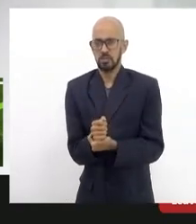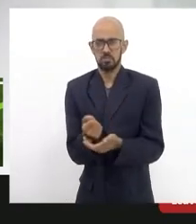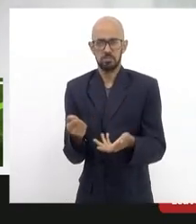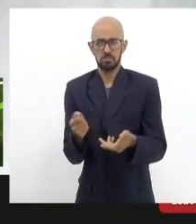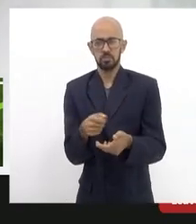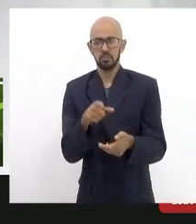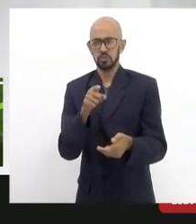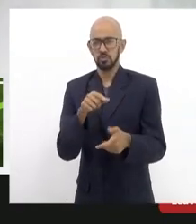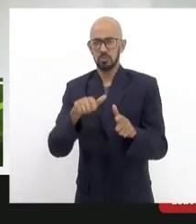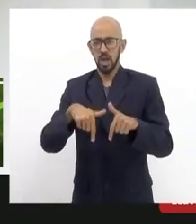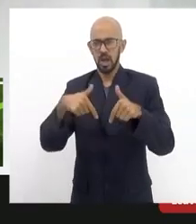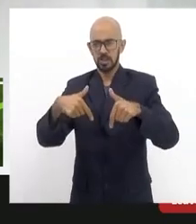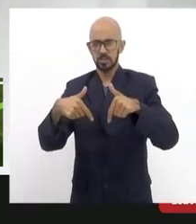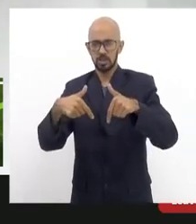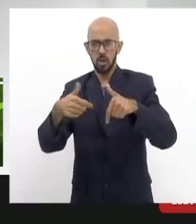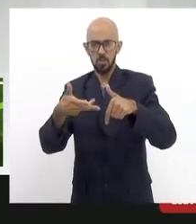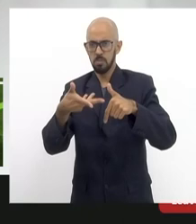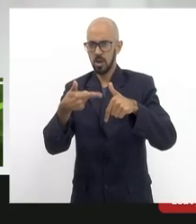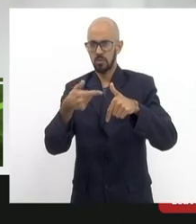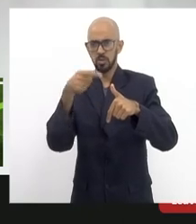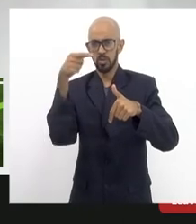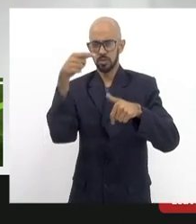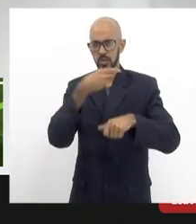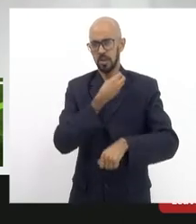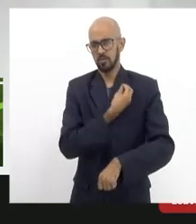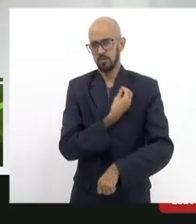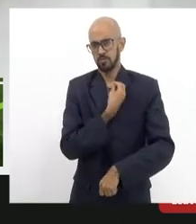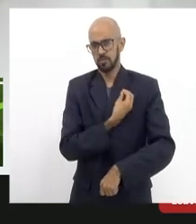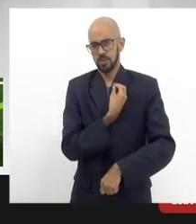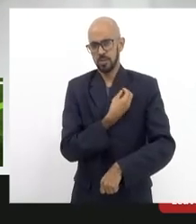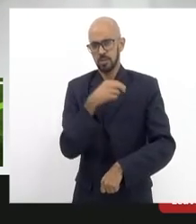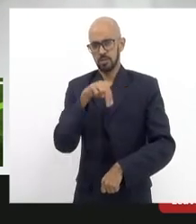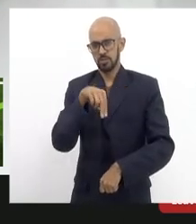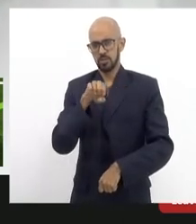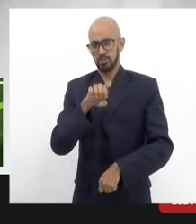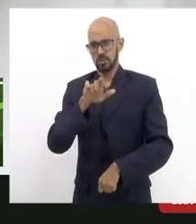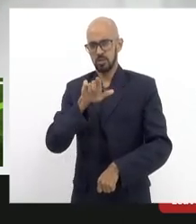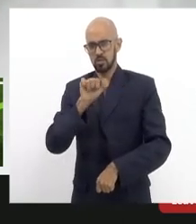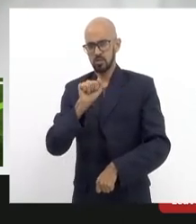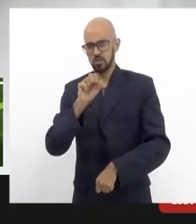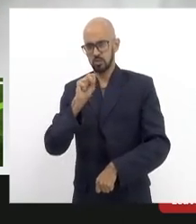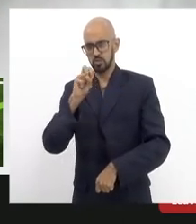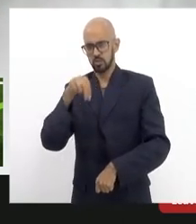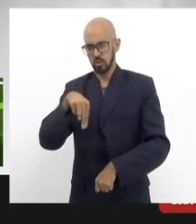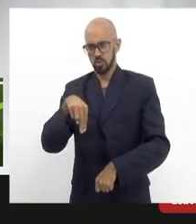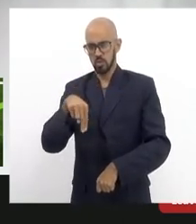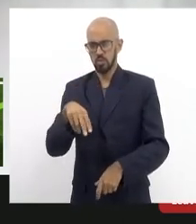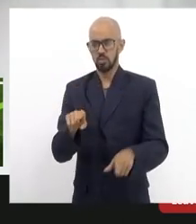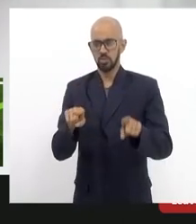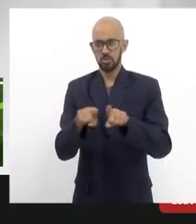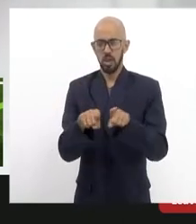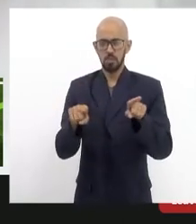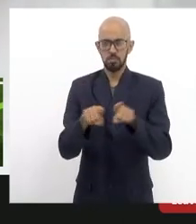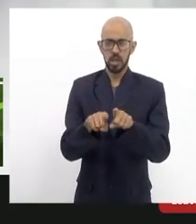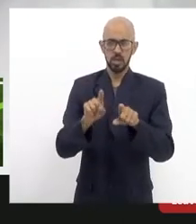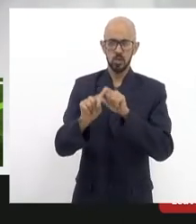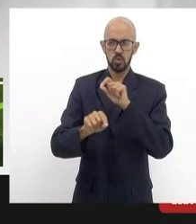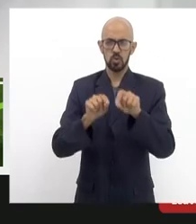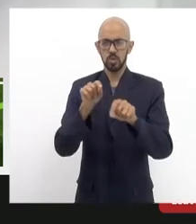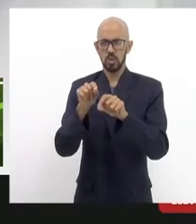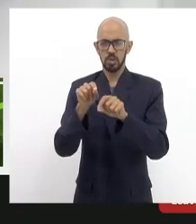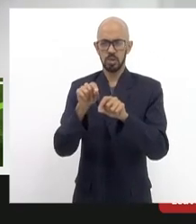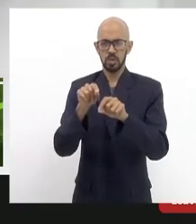heróico da atividade da vida do Nelson e também com relação a